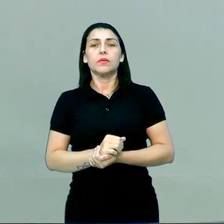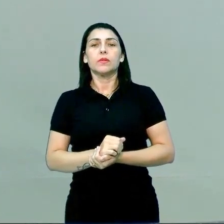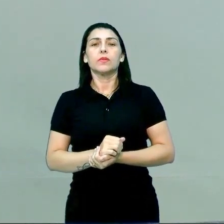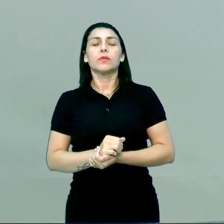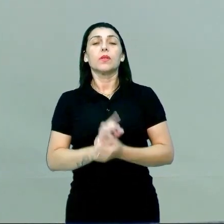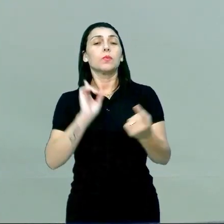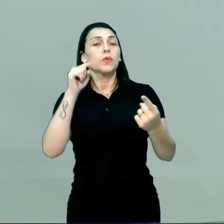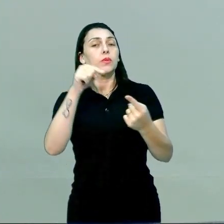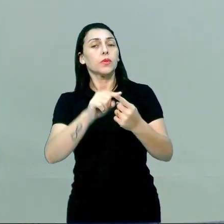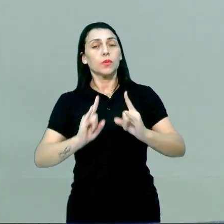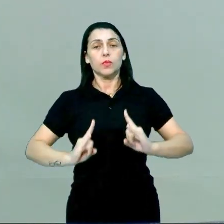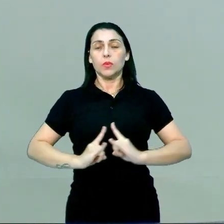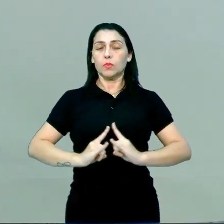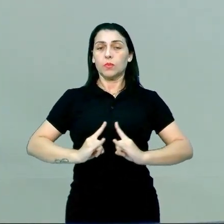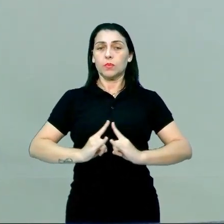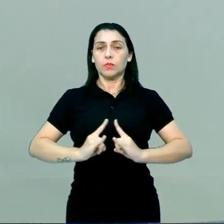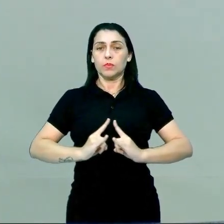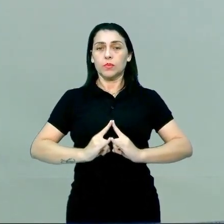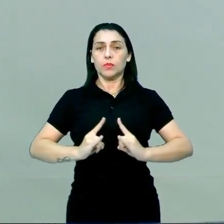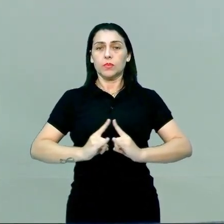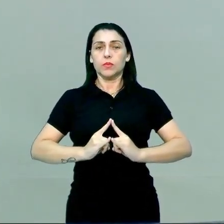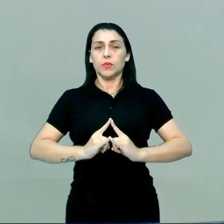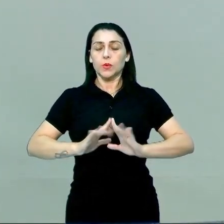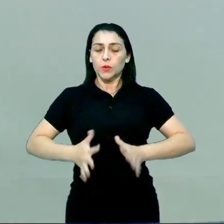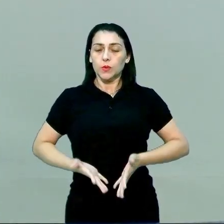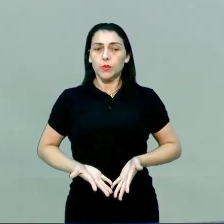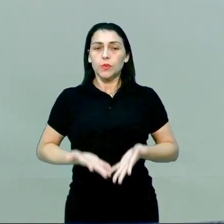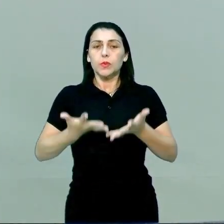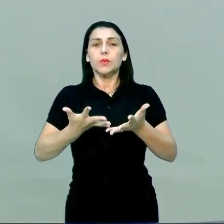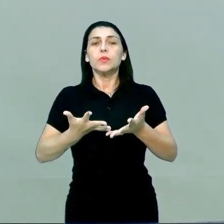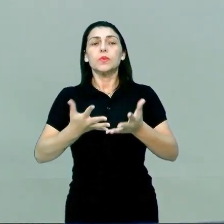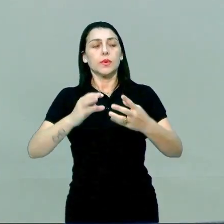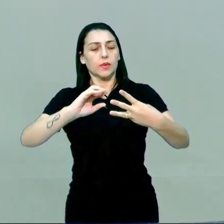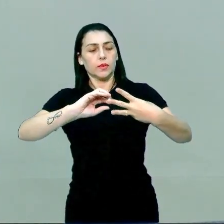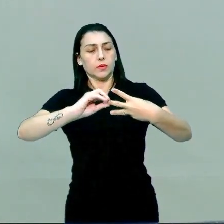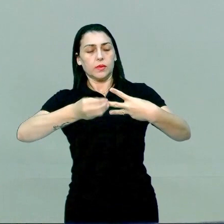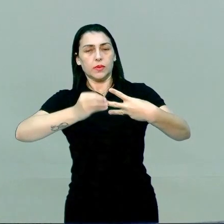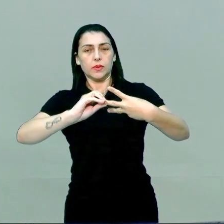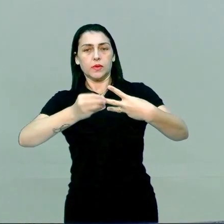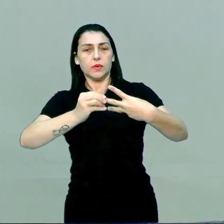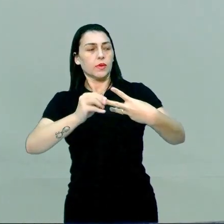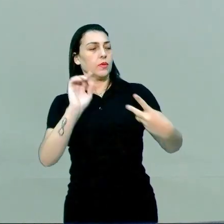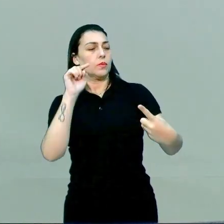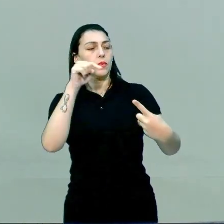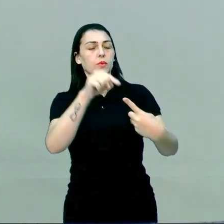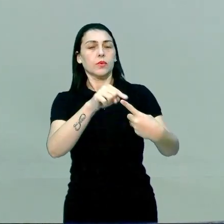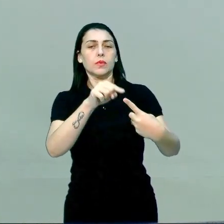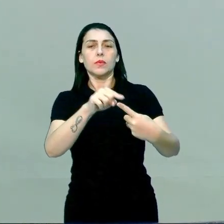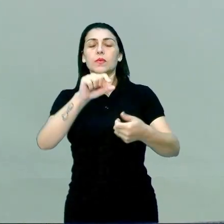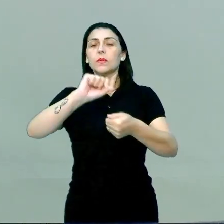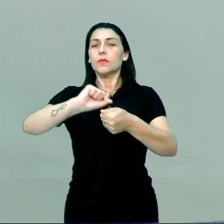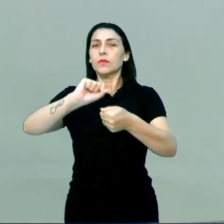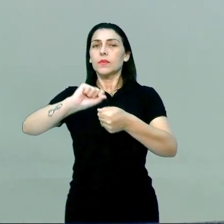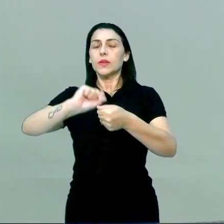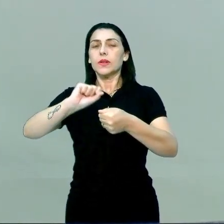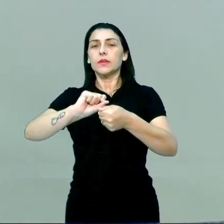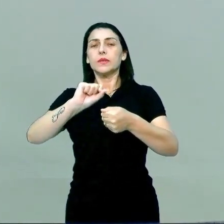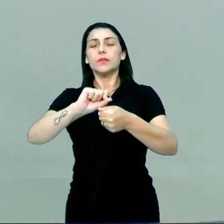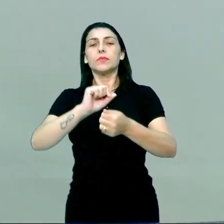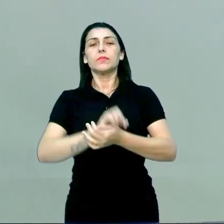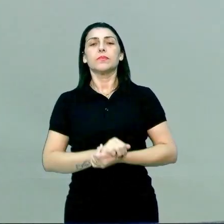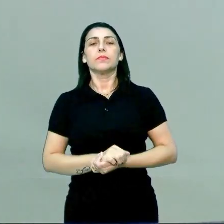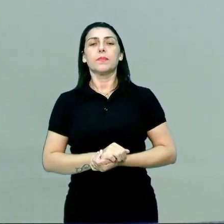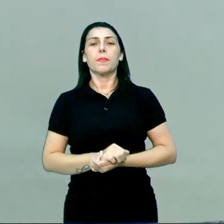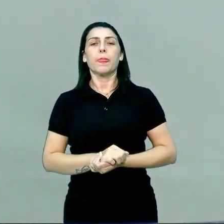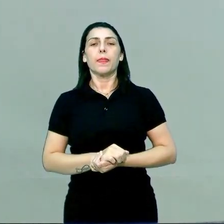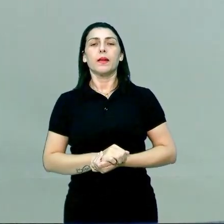do hormônio é o quê? Estimular as células-alvo, tá? Para que faça, né, aí